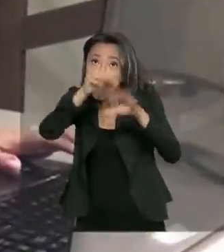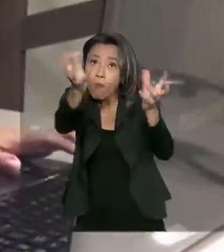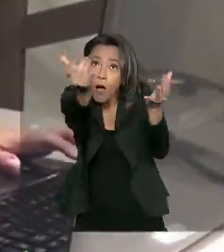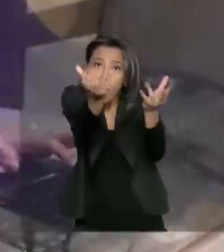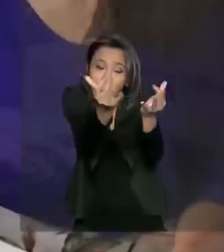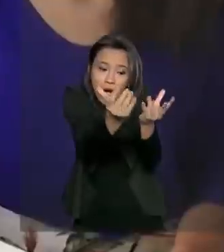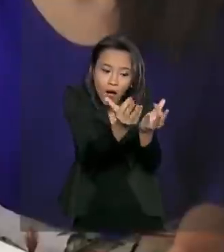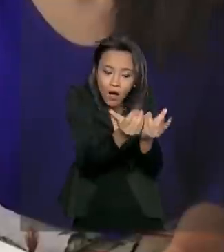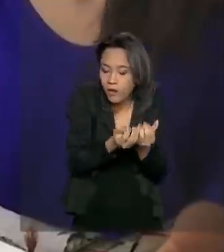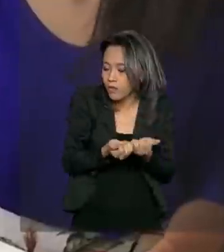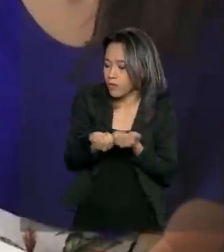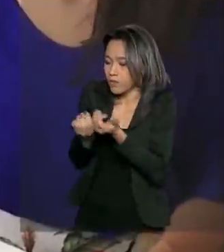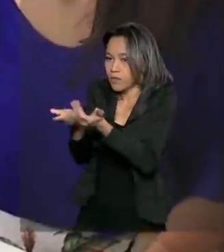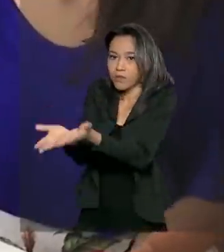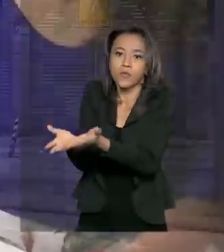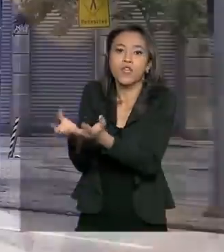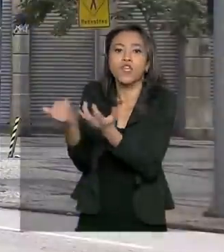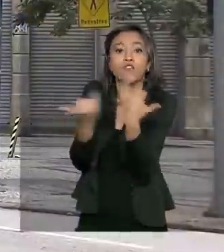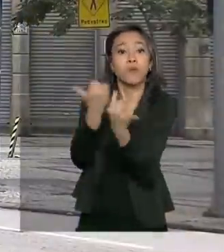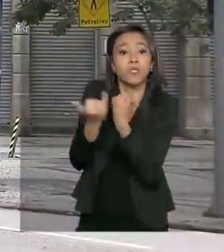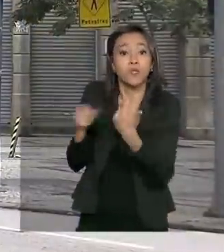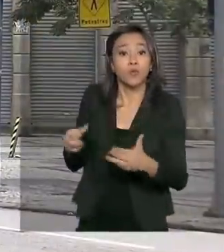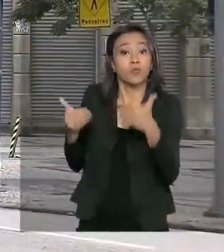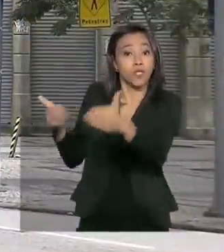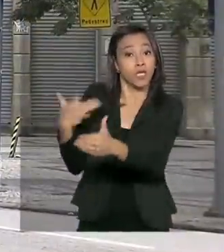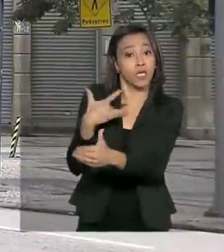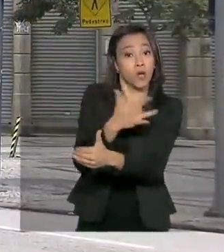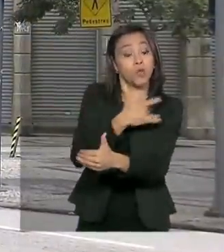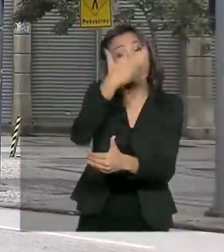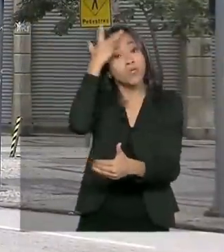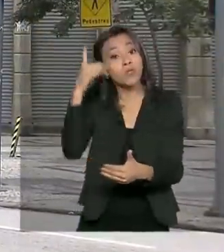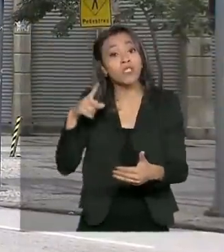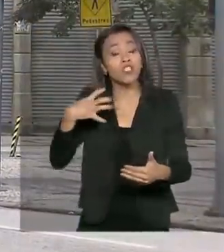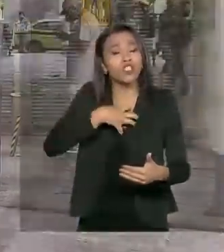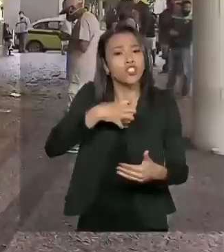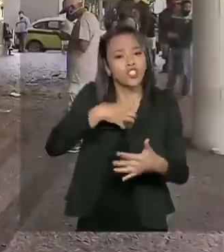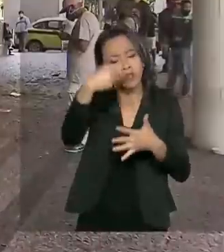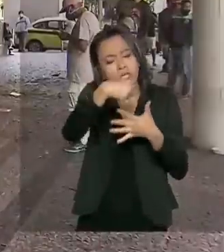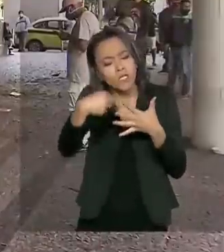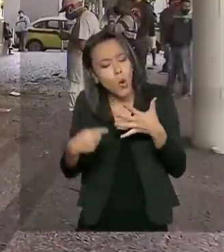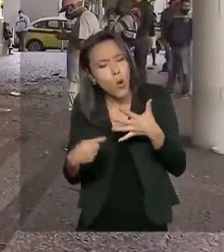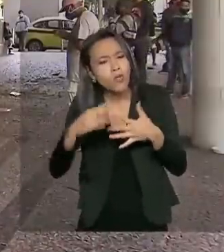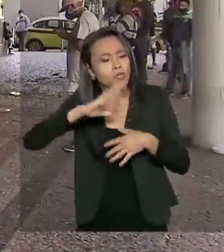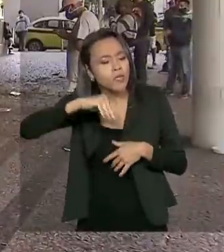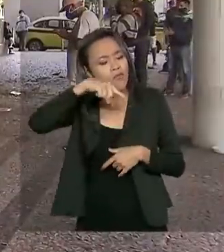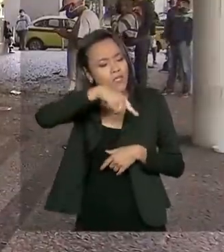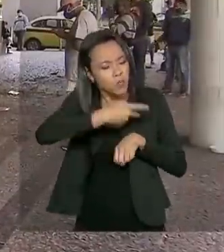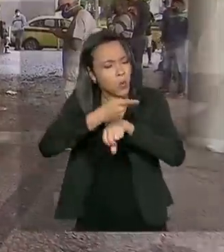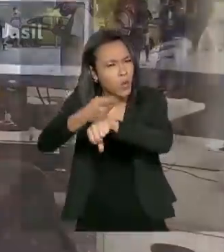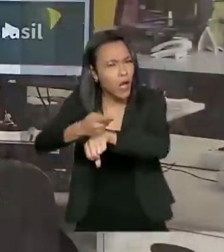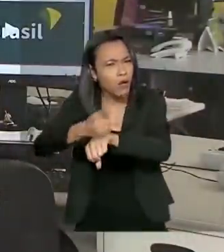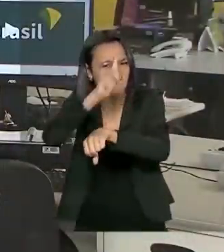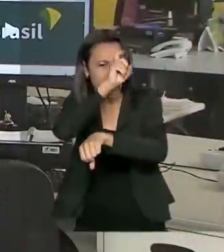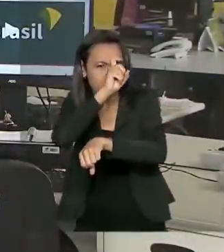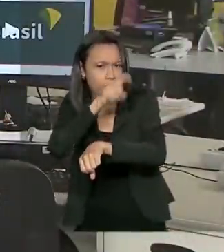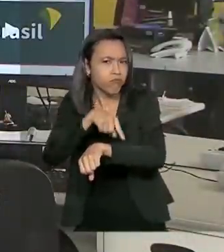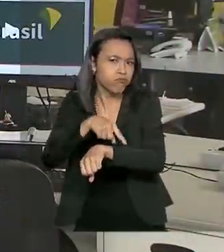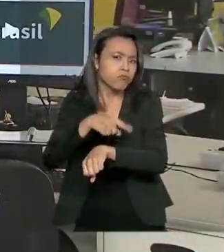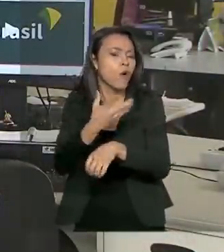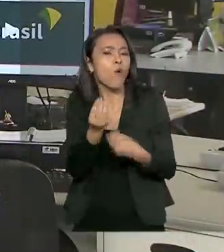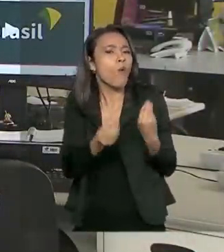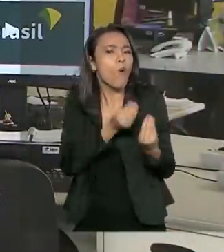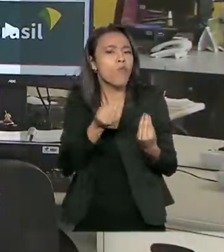exemplo, informações sobre o número de pessoas que tiveram sintomas, se elas procuraram algum hospital e como foi o